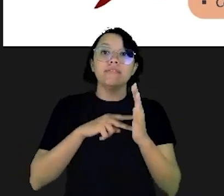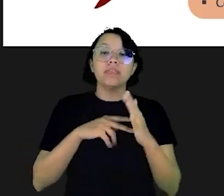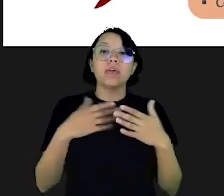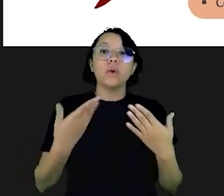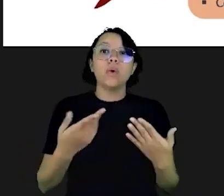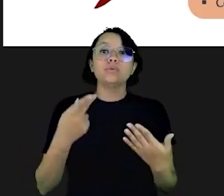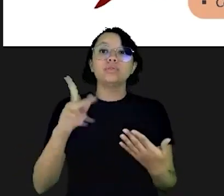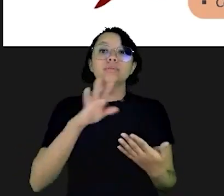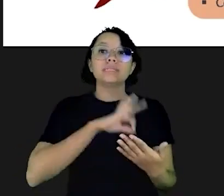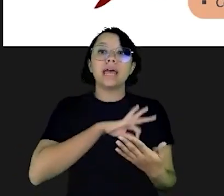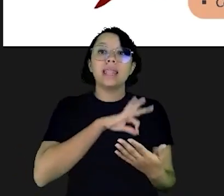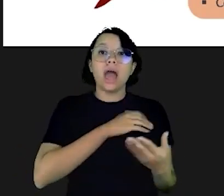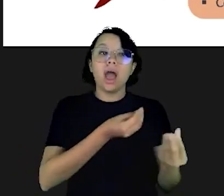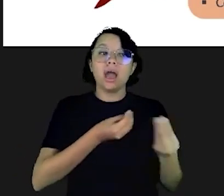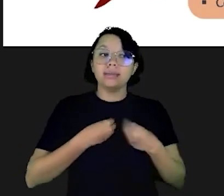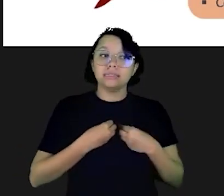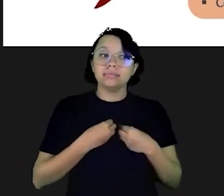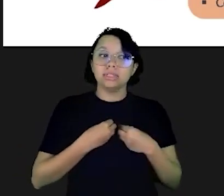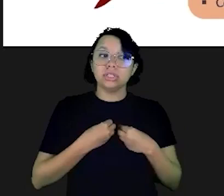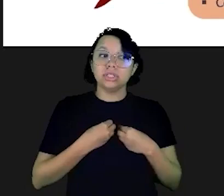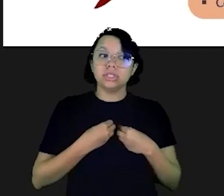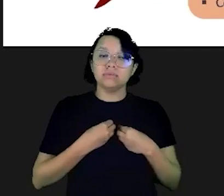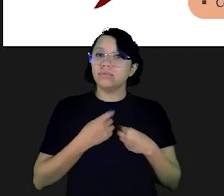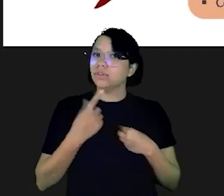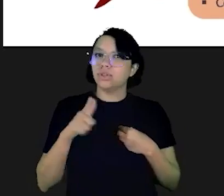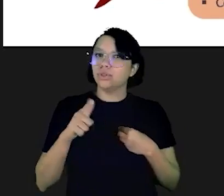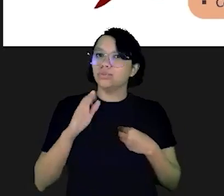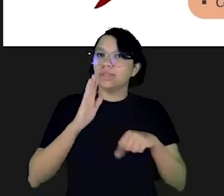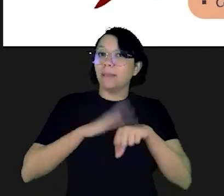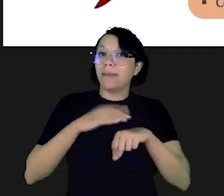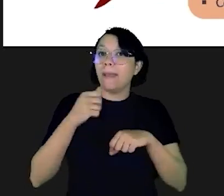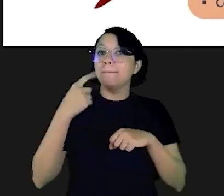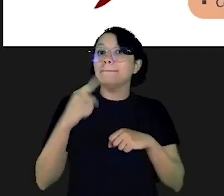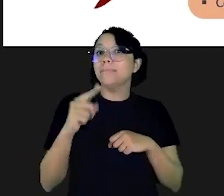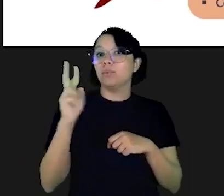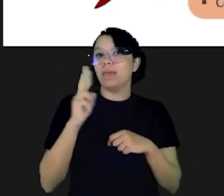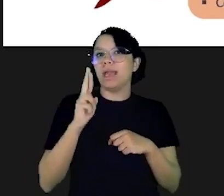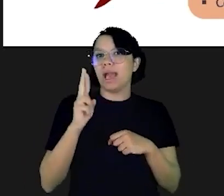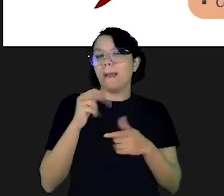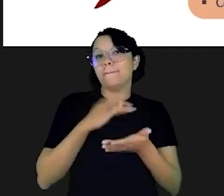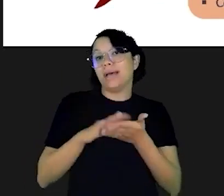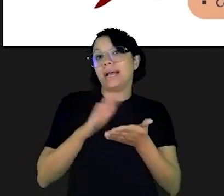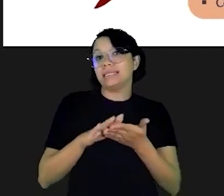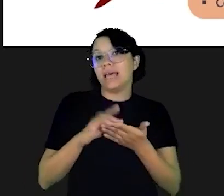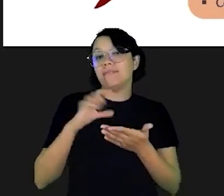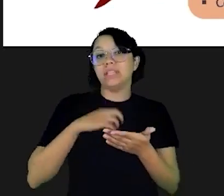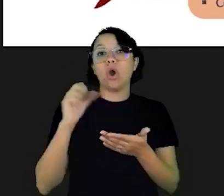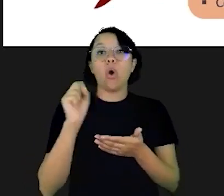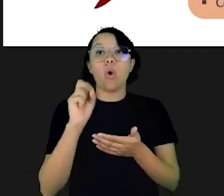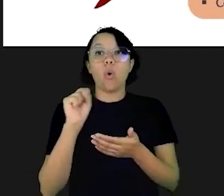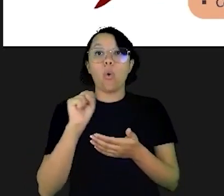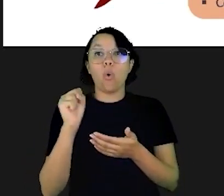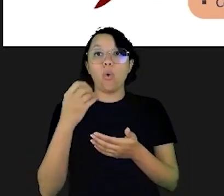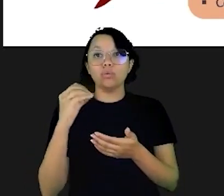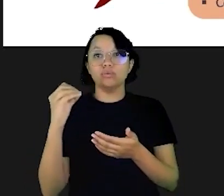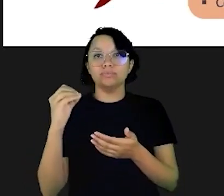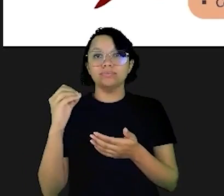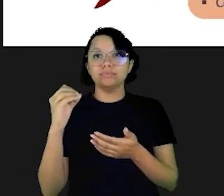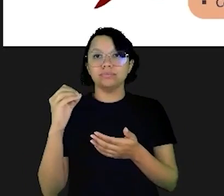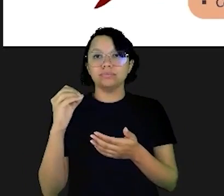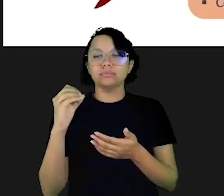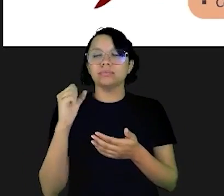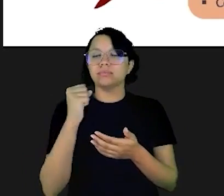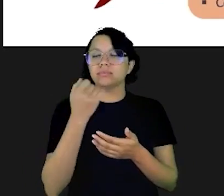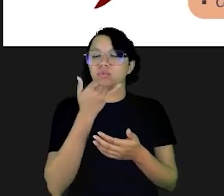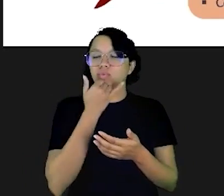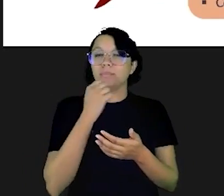significa que quando você receber o próximo salário no próximo mês você não tem mais mil reais do seu salário para gastar você